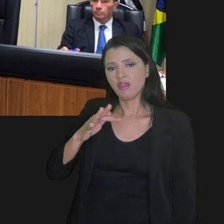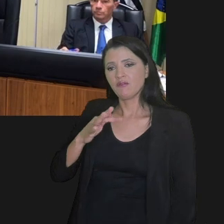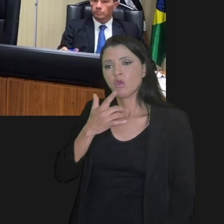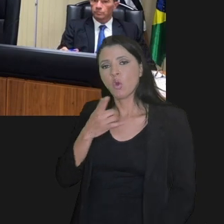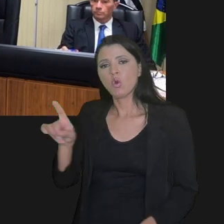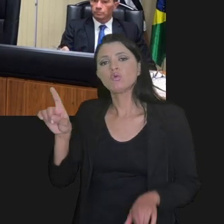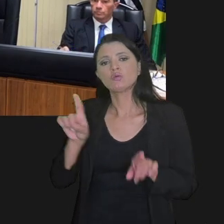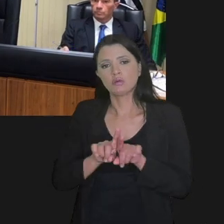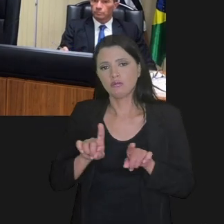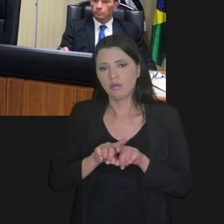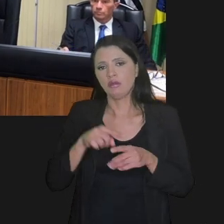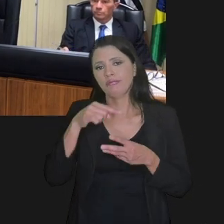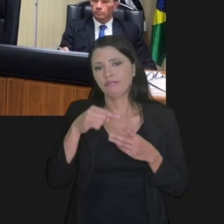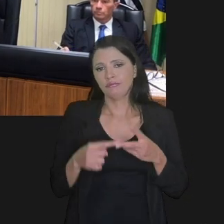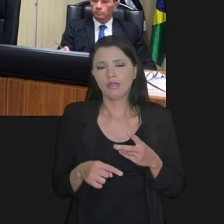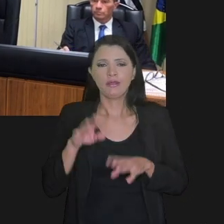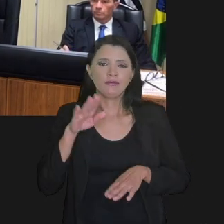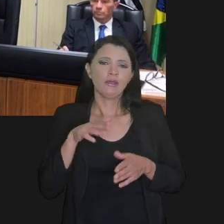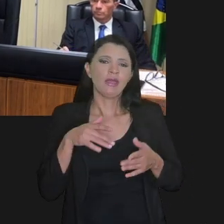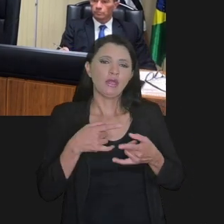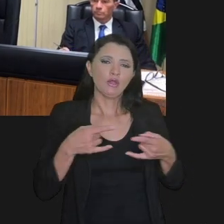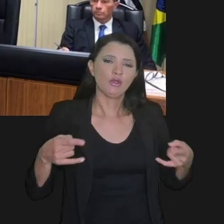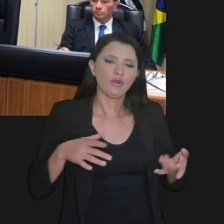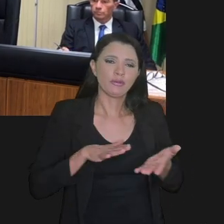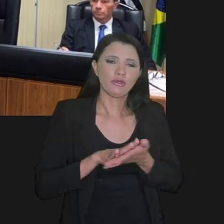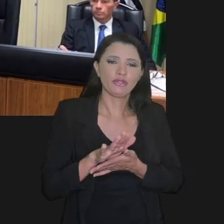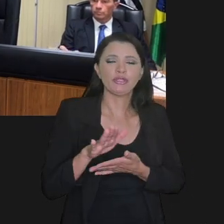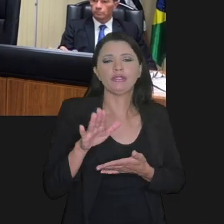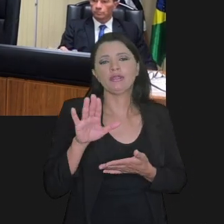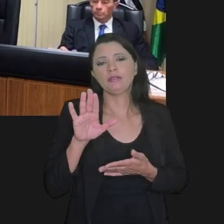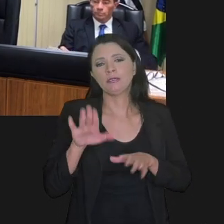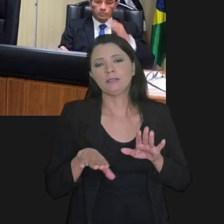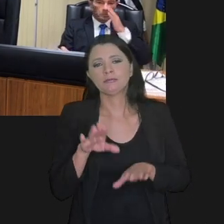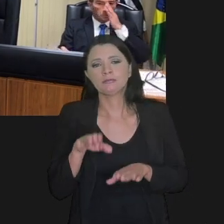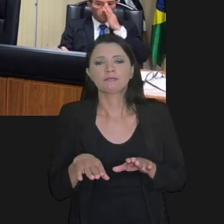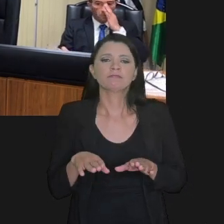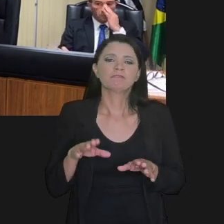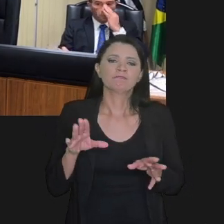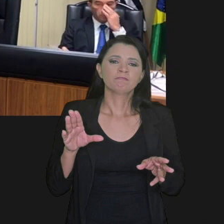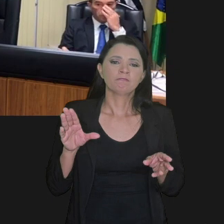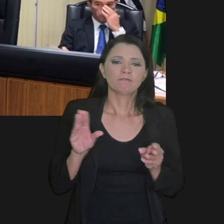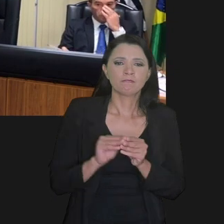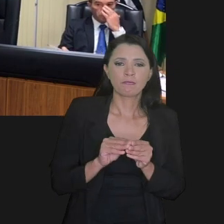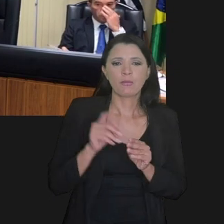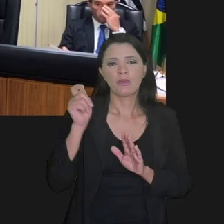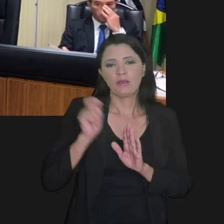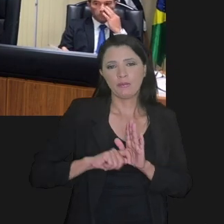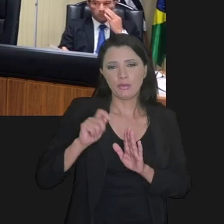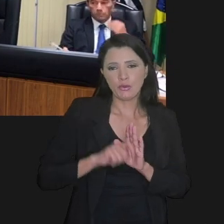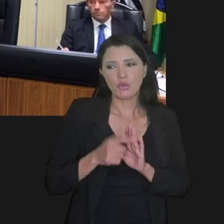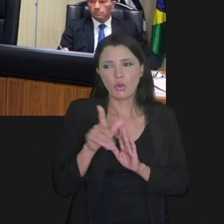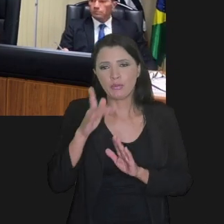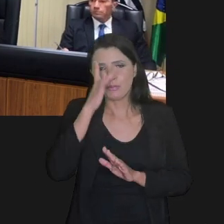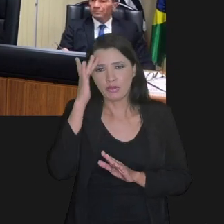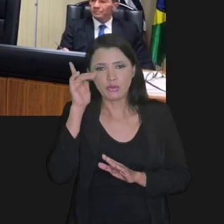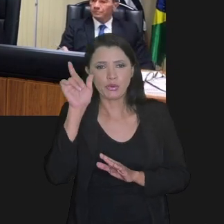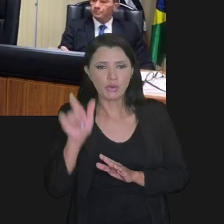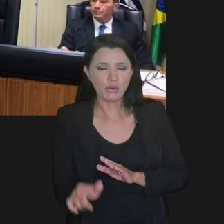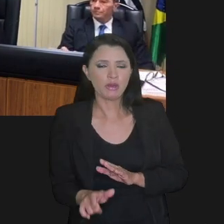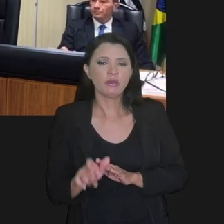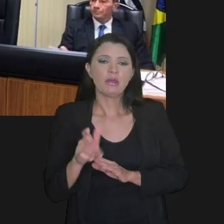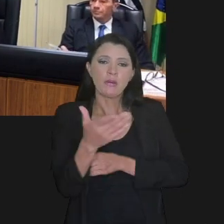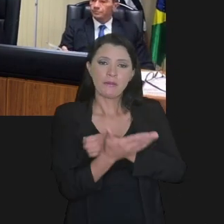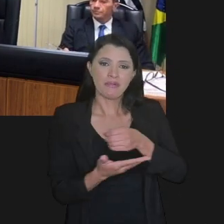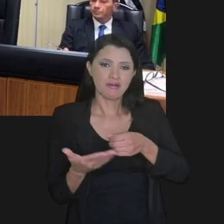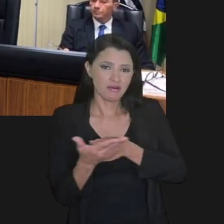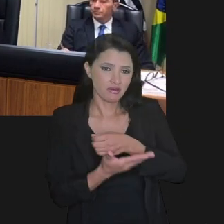física e também por terceiros, às vezes, notas fiscais emitidas, retenção de tributos por